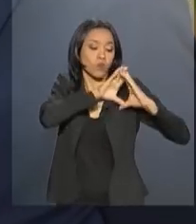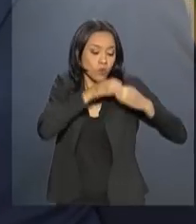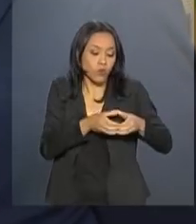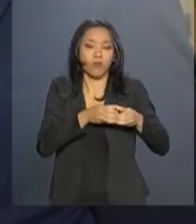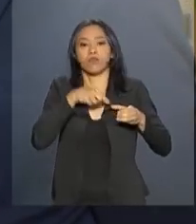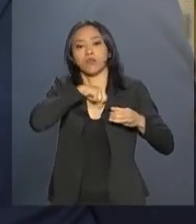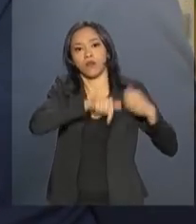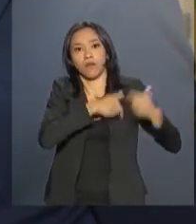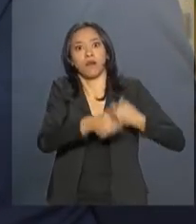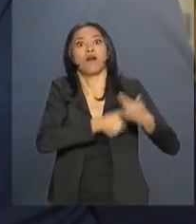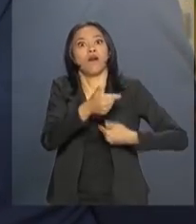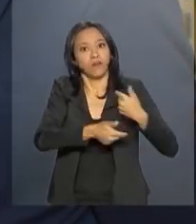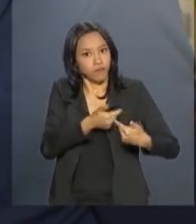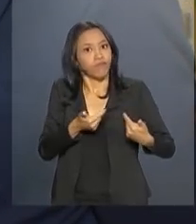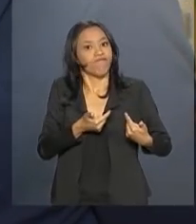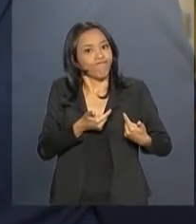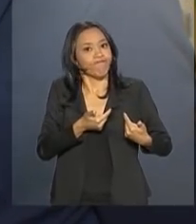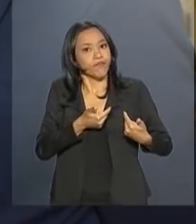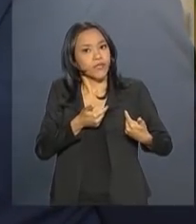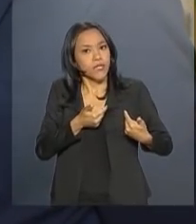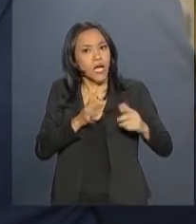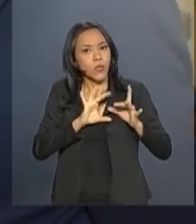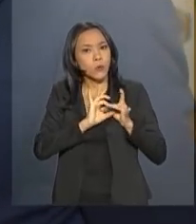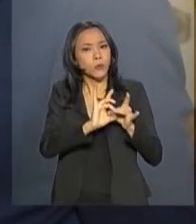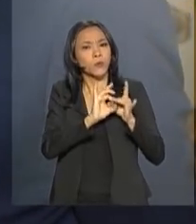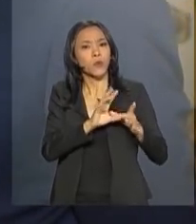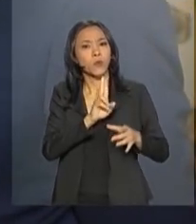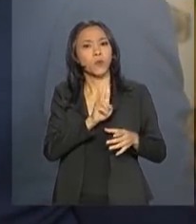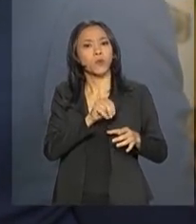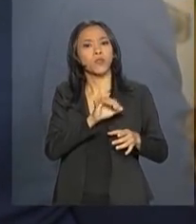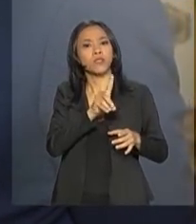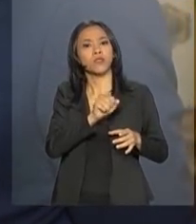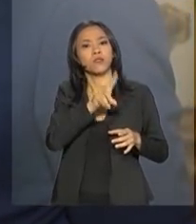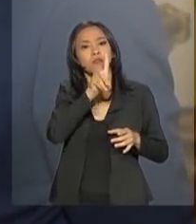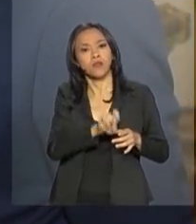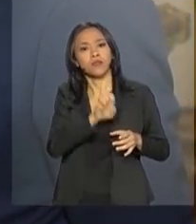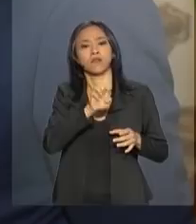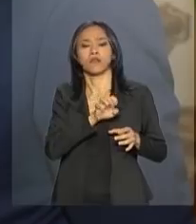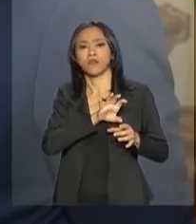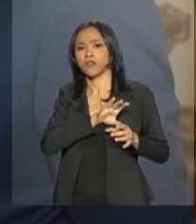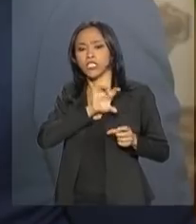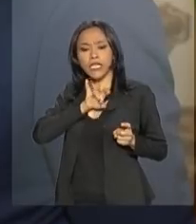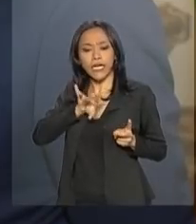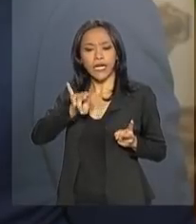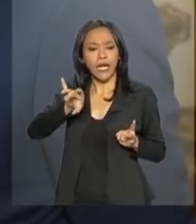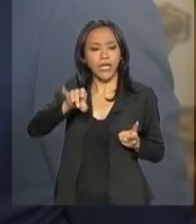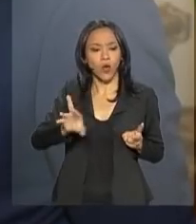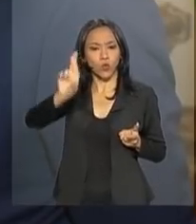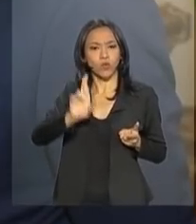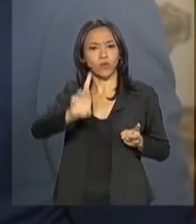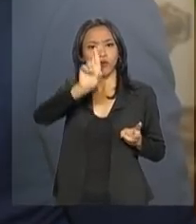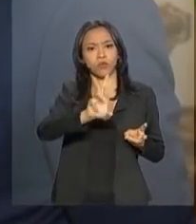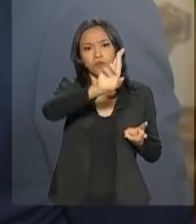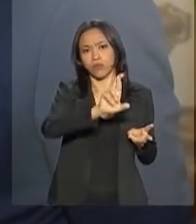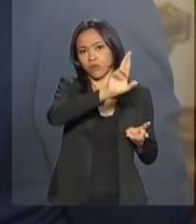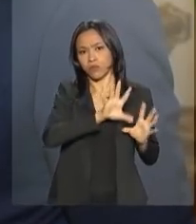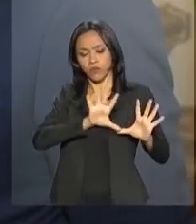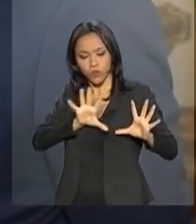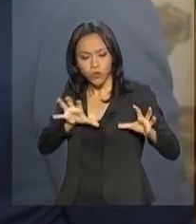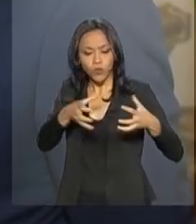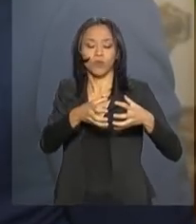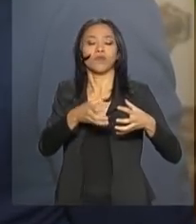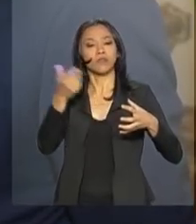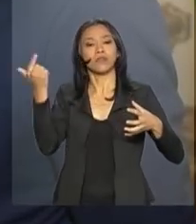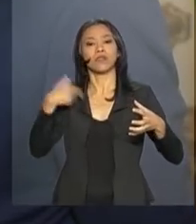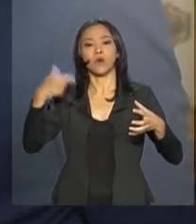a união de autoridades, juntamente com o seu povo, tem como oferecer